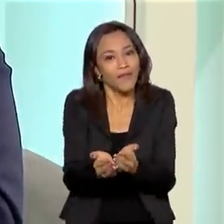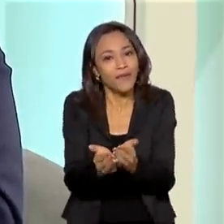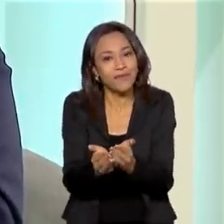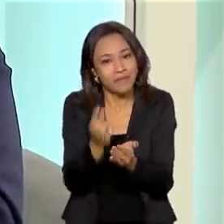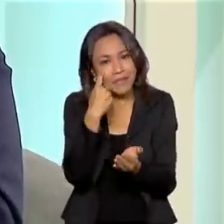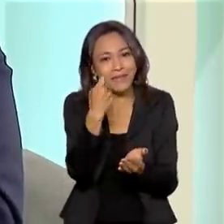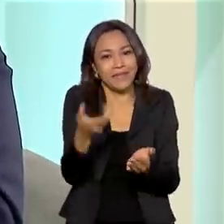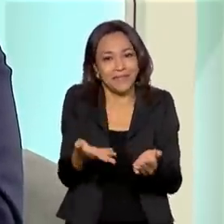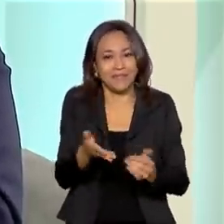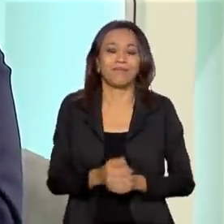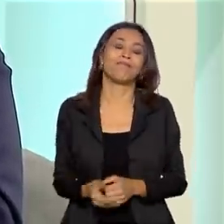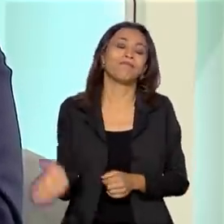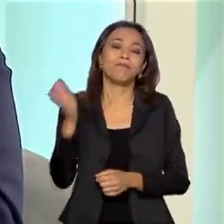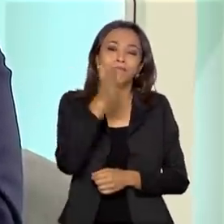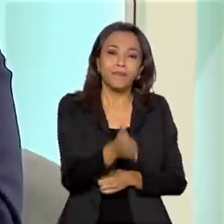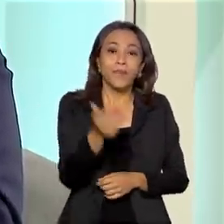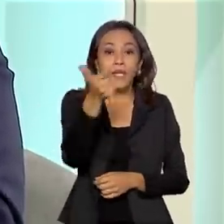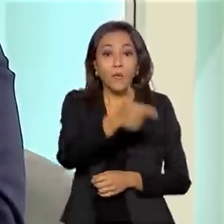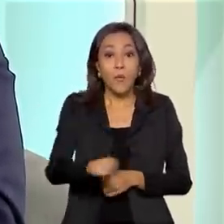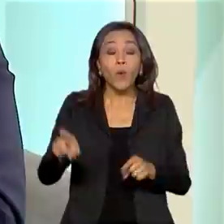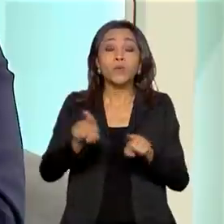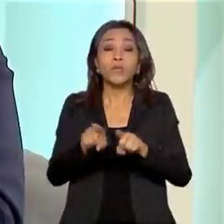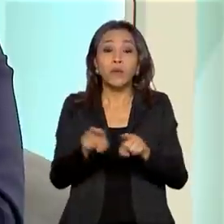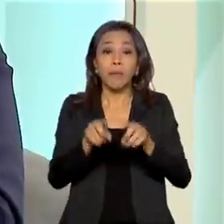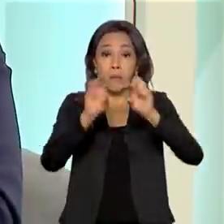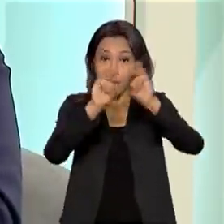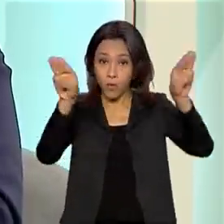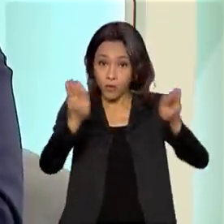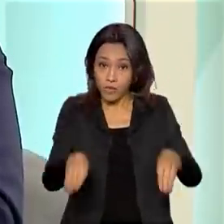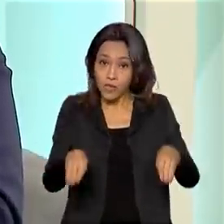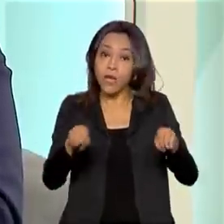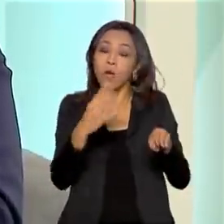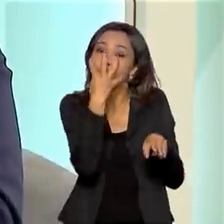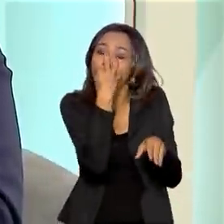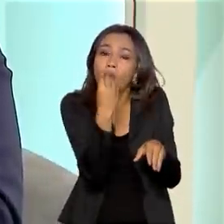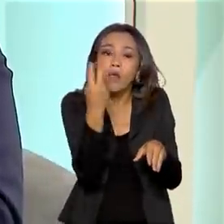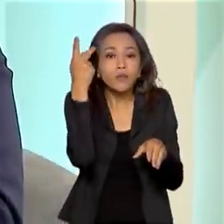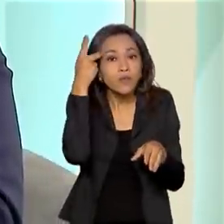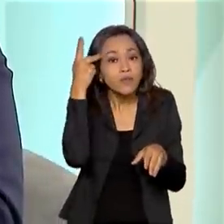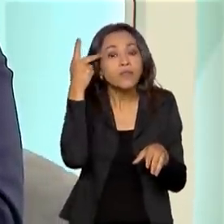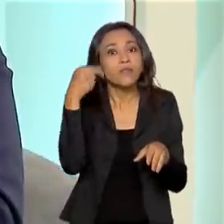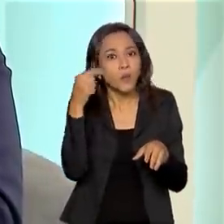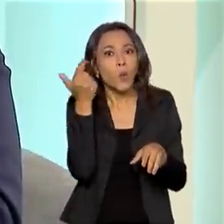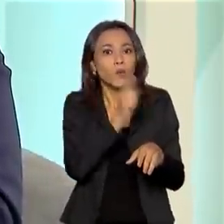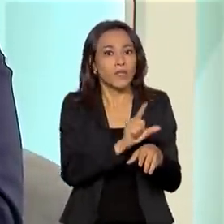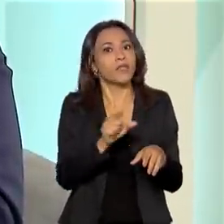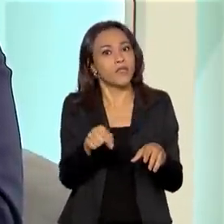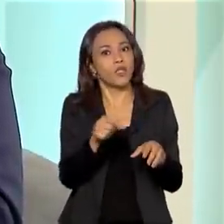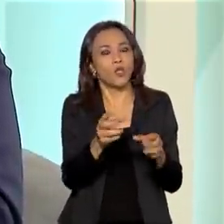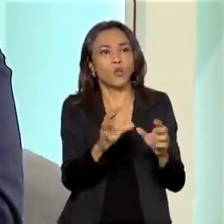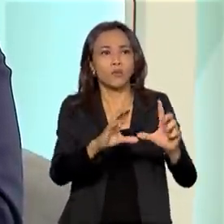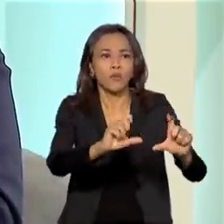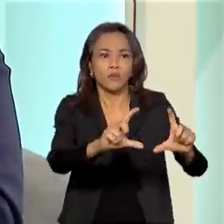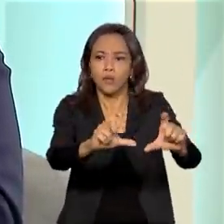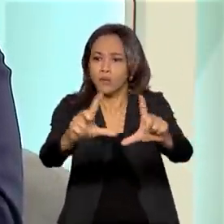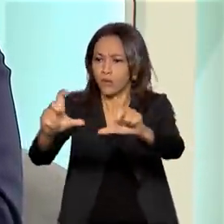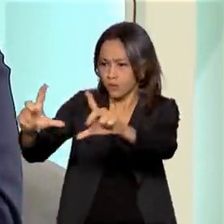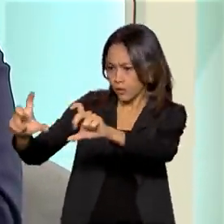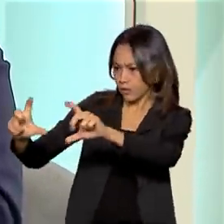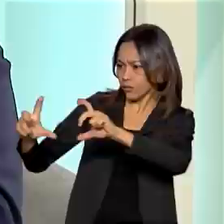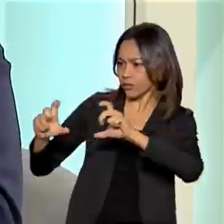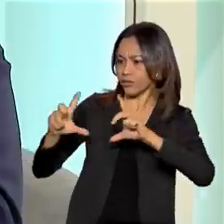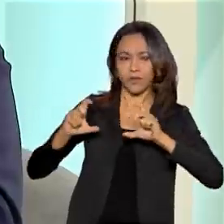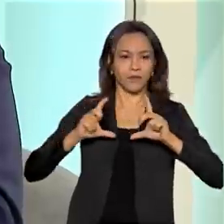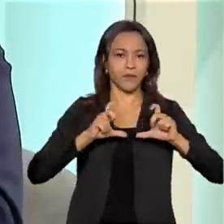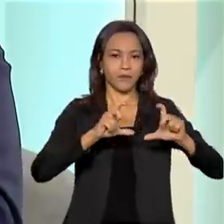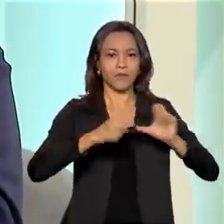E o Museu Vila Lobos fez essa narrativa e ilustrou com 50 fotografias.